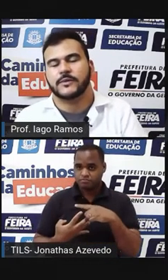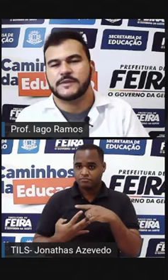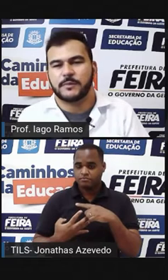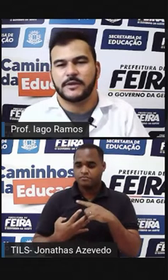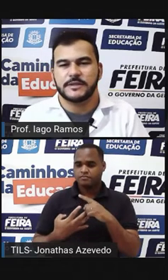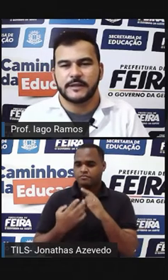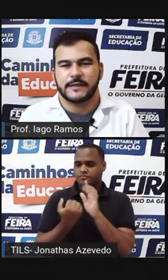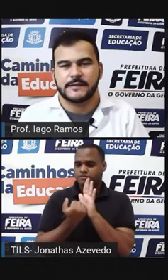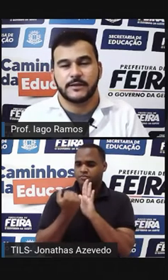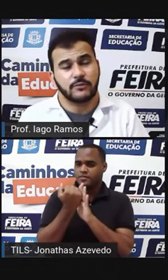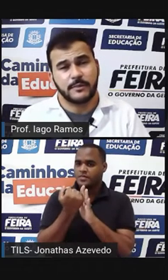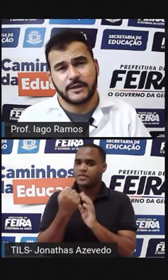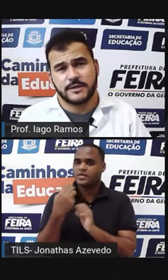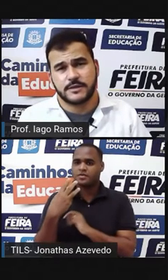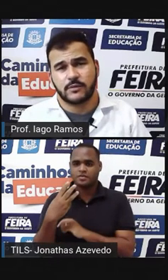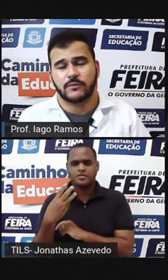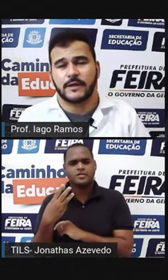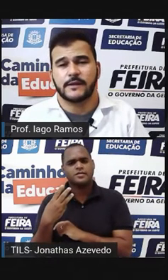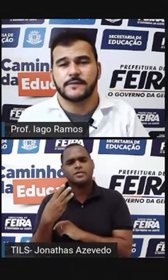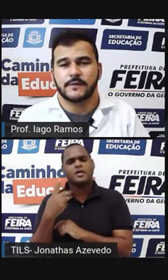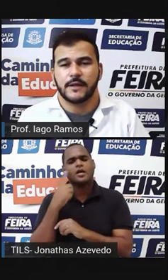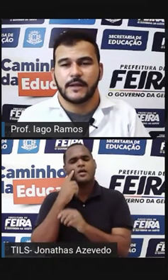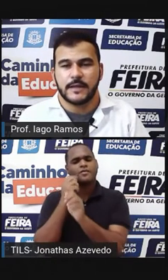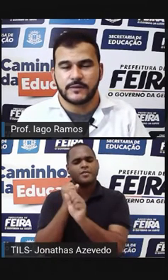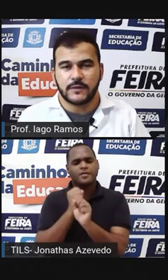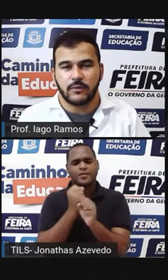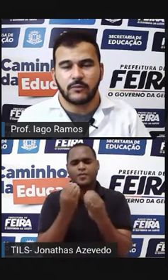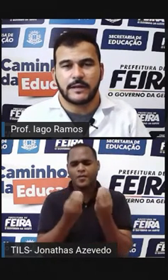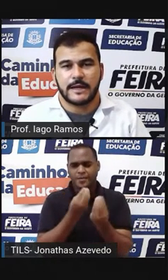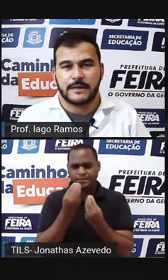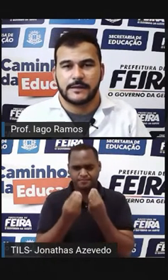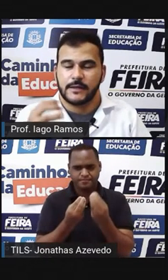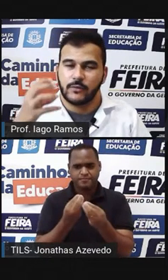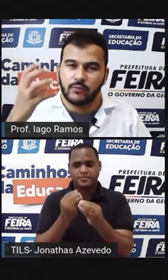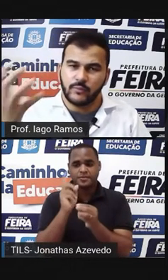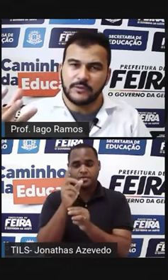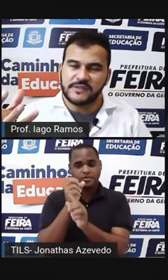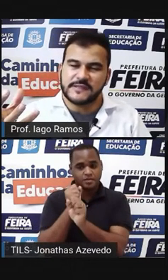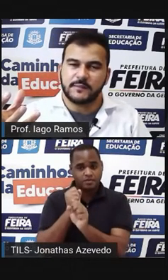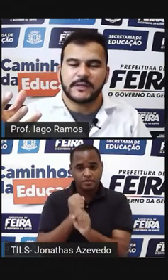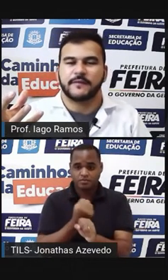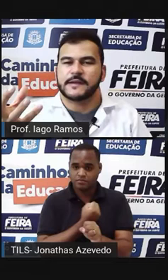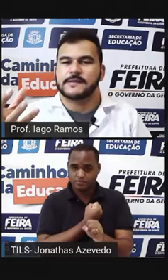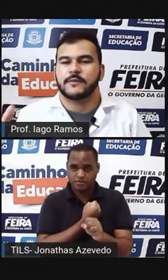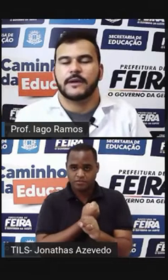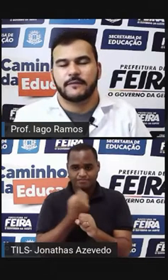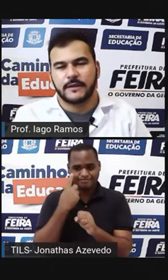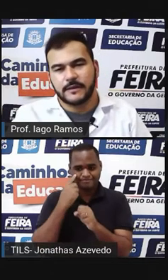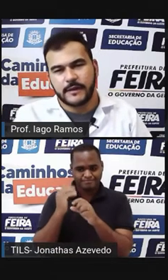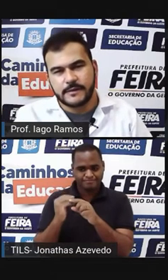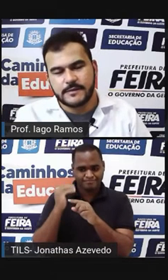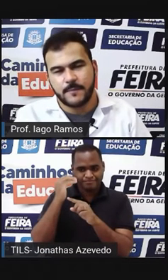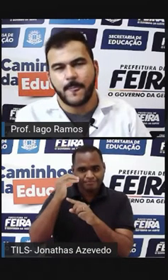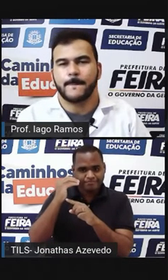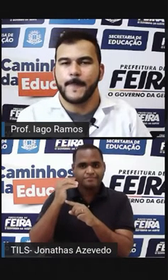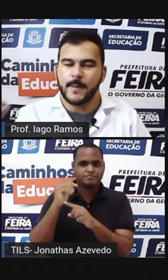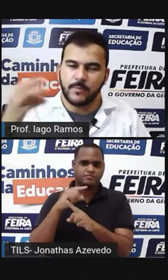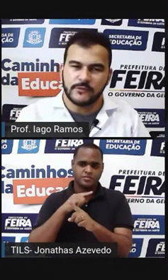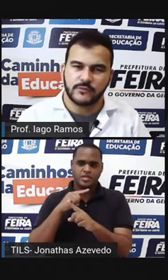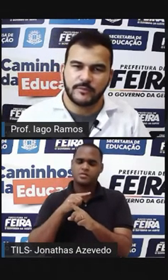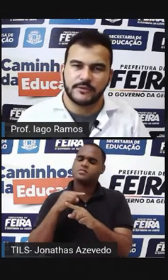Elevada ao expoente 3 Então como é que a gente calcula isso? É só calcular o número de cima da fração elevado a 3